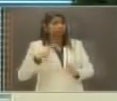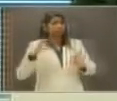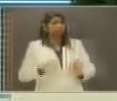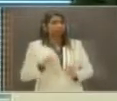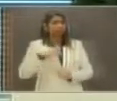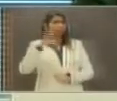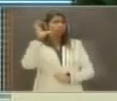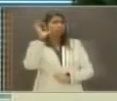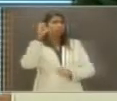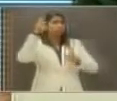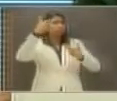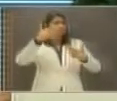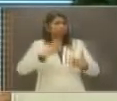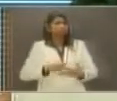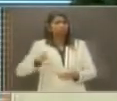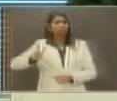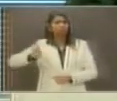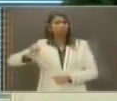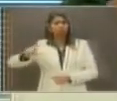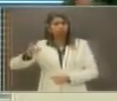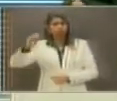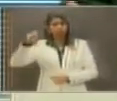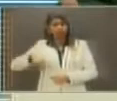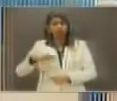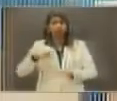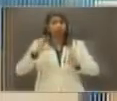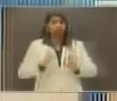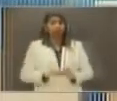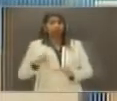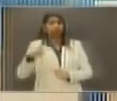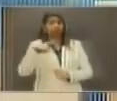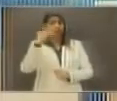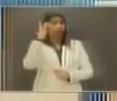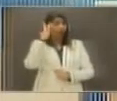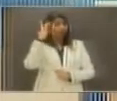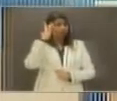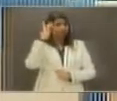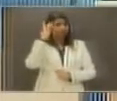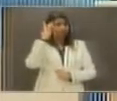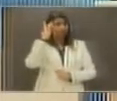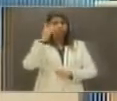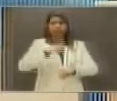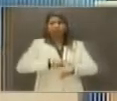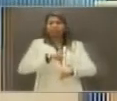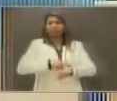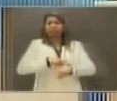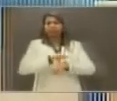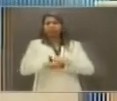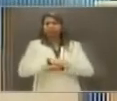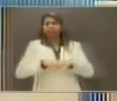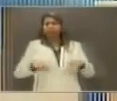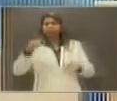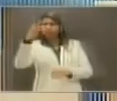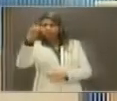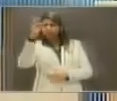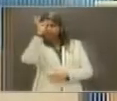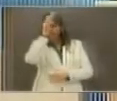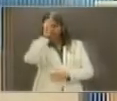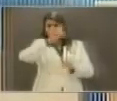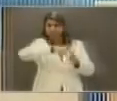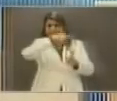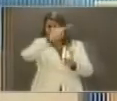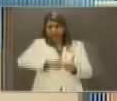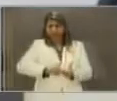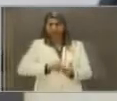registro de Wilson e naturalmente ele terá consciência... Tempo esgotado, senhor tem 30 segundos para a tréplica.